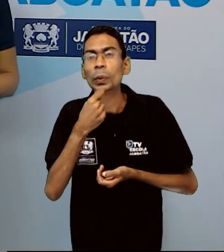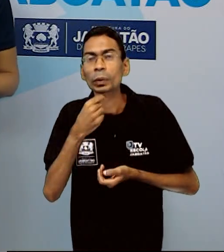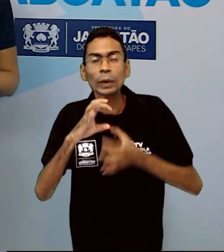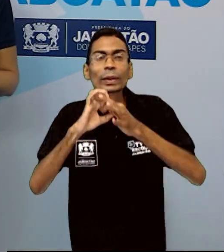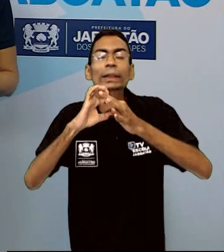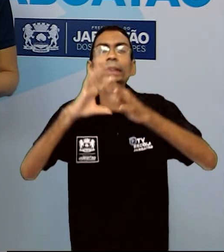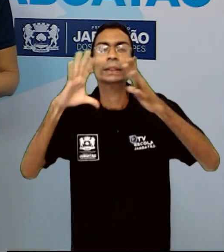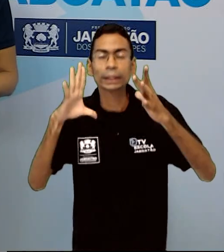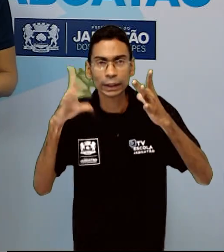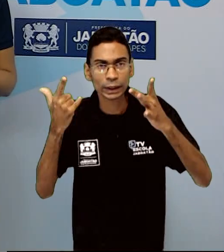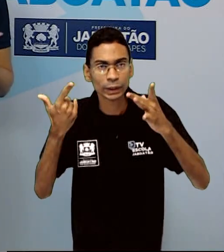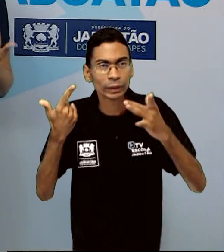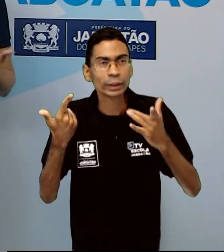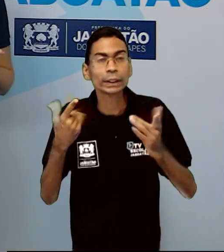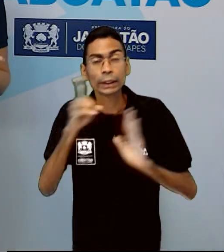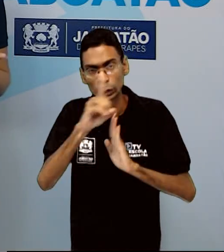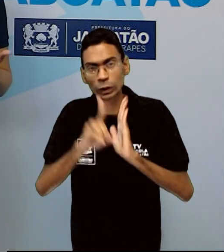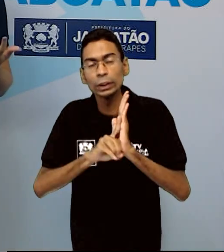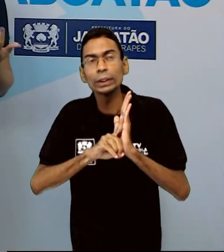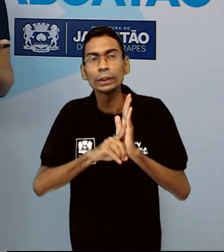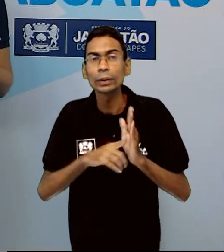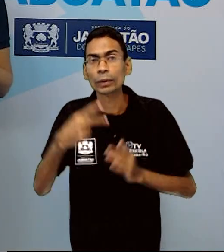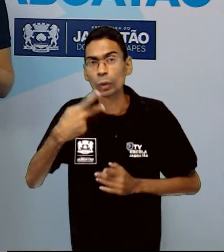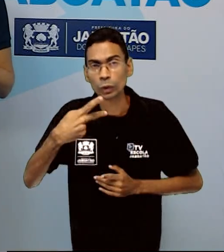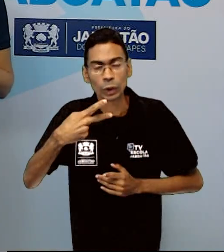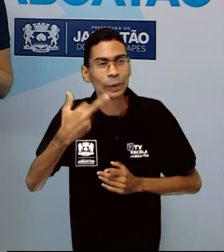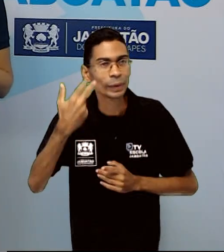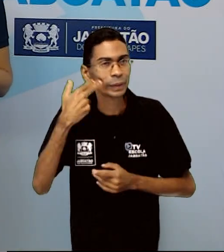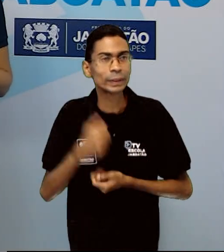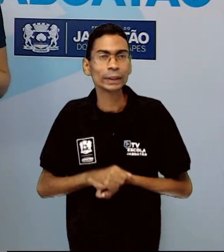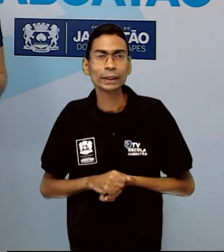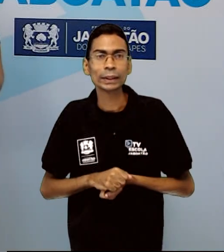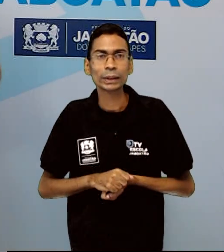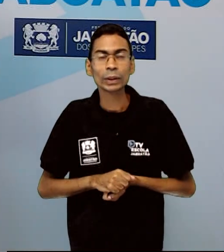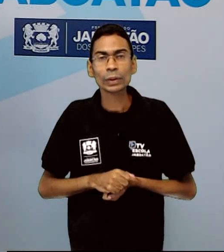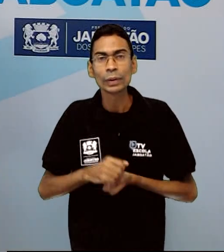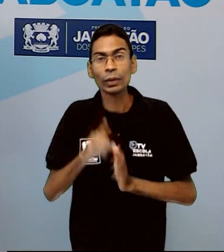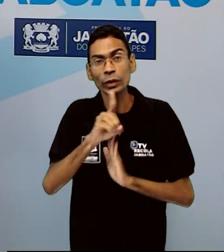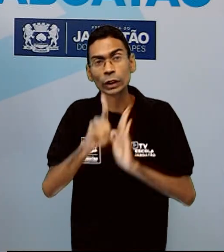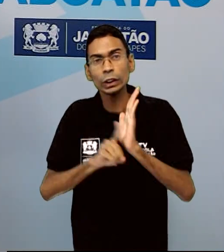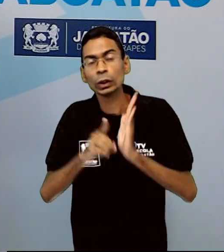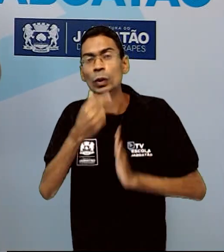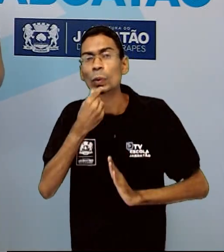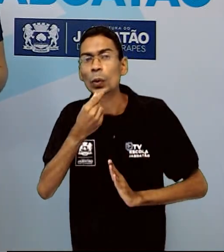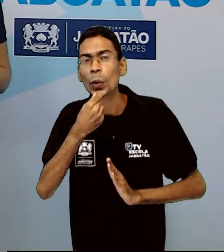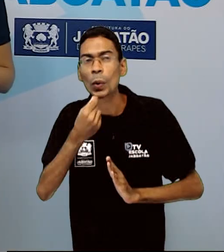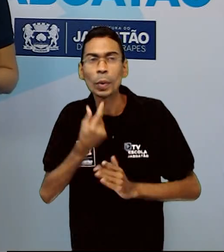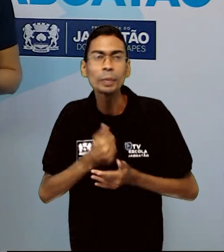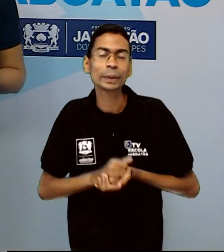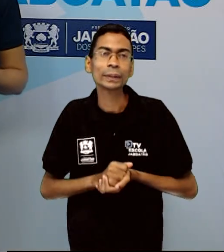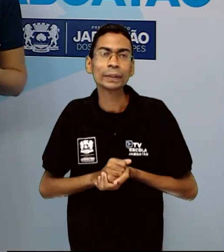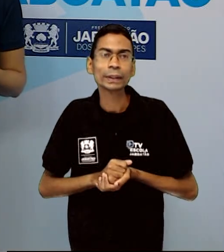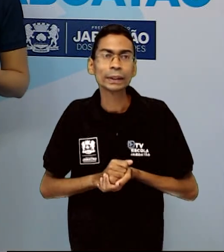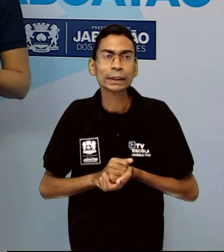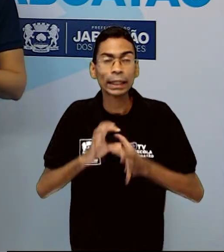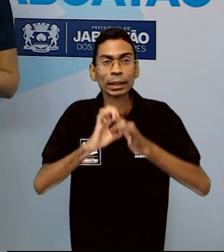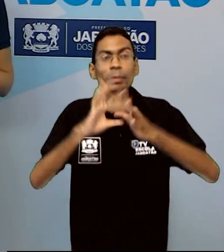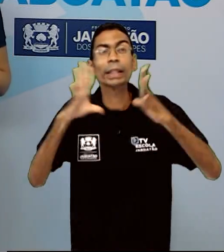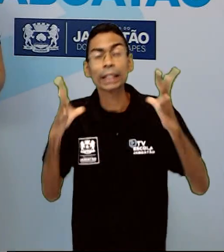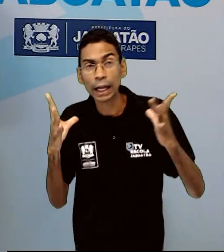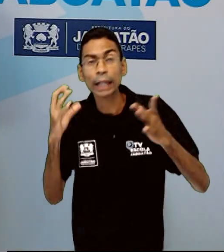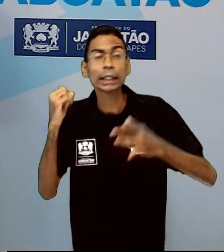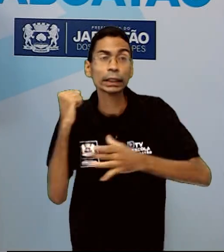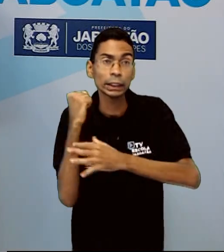2º. Esses direitos naturais do homem são a liberdade, a propriedade, a segurança e a